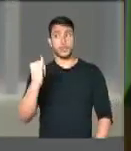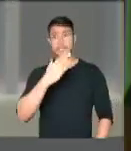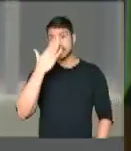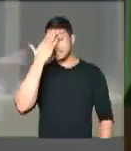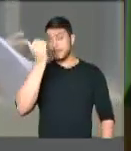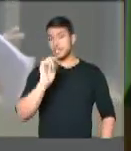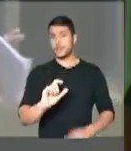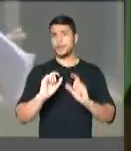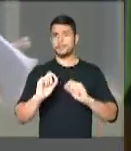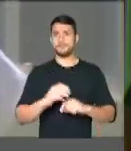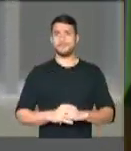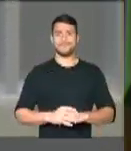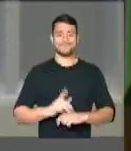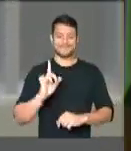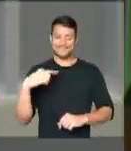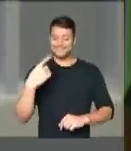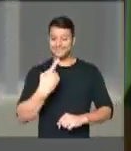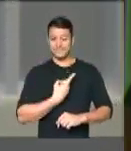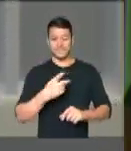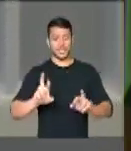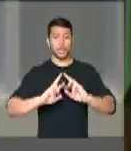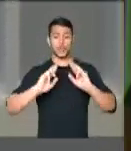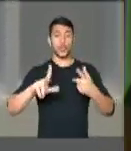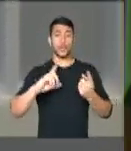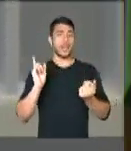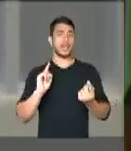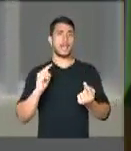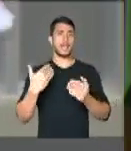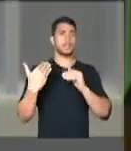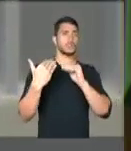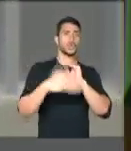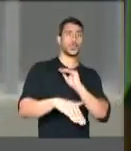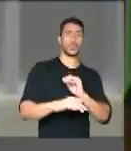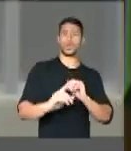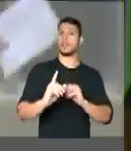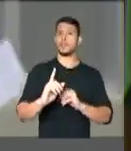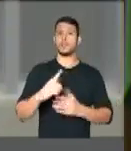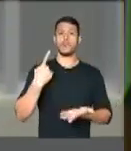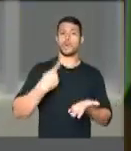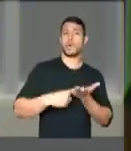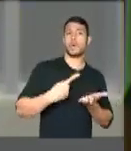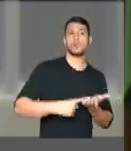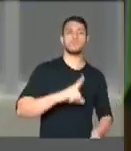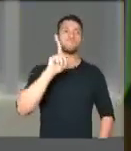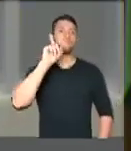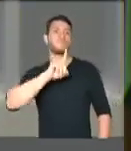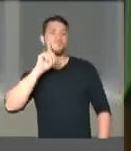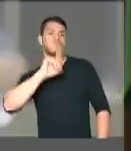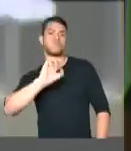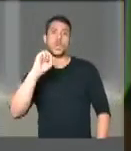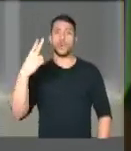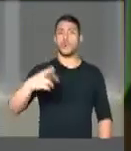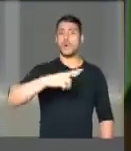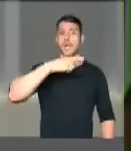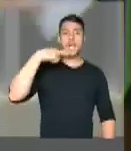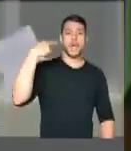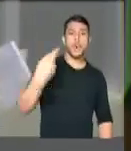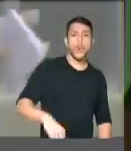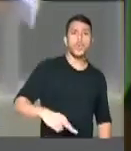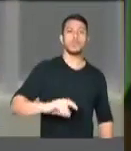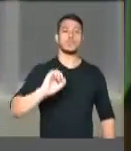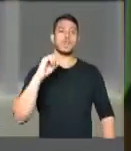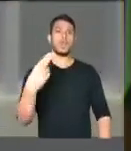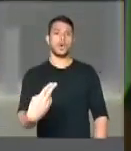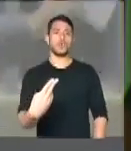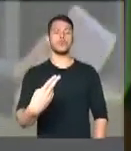que nós não temos nada contra que o Brasil faça acordo com os Estados Unidos ou com a Rússia ou com